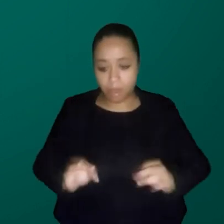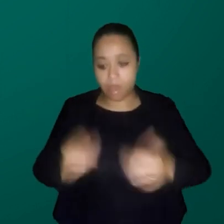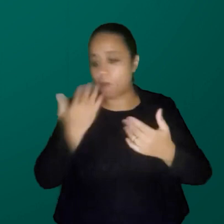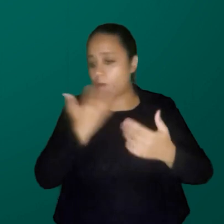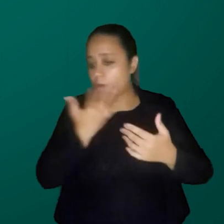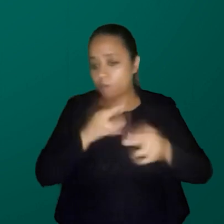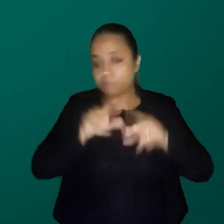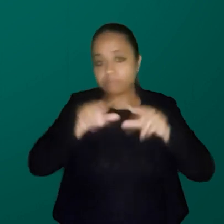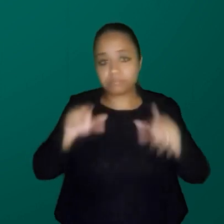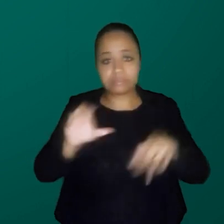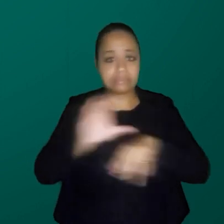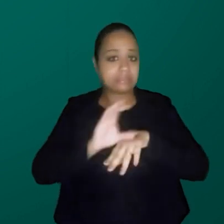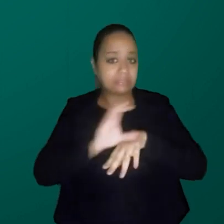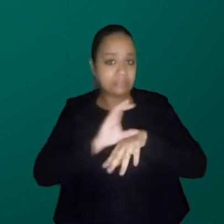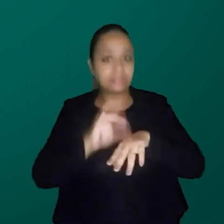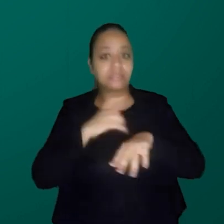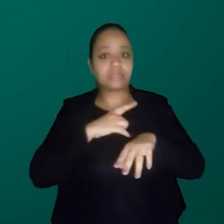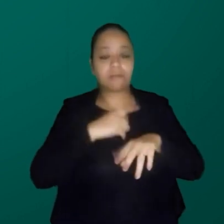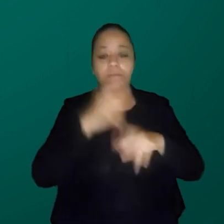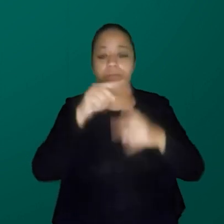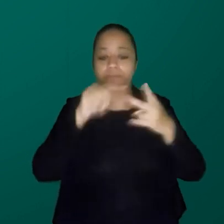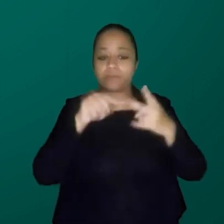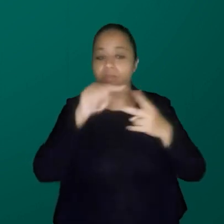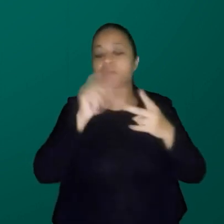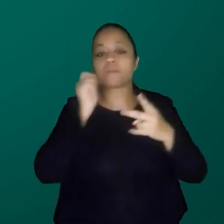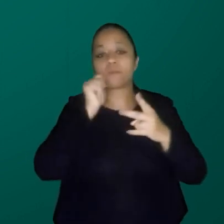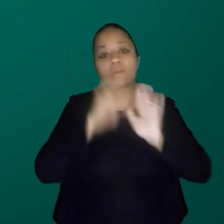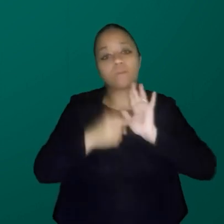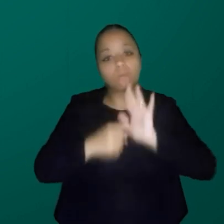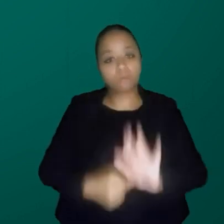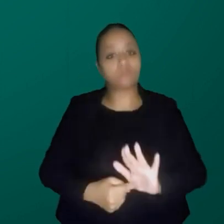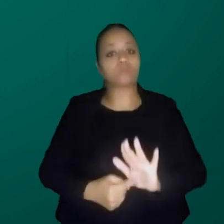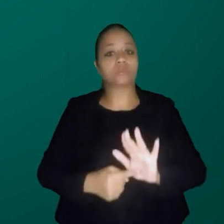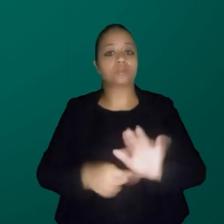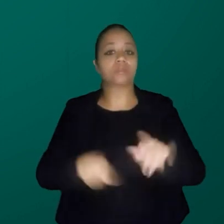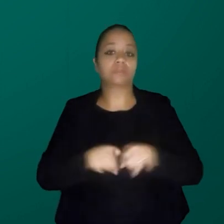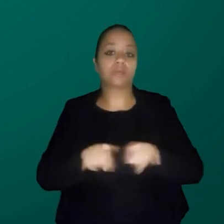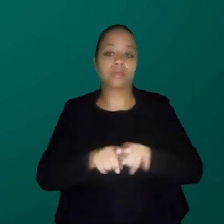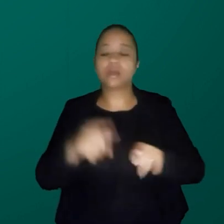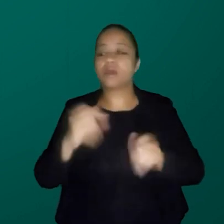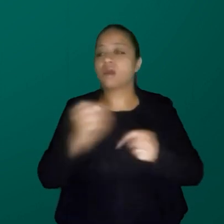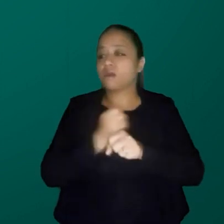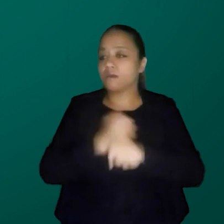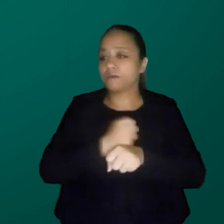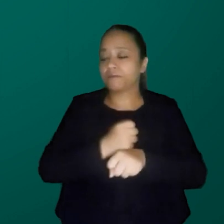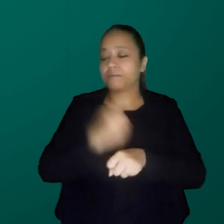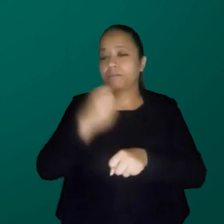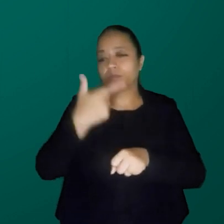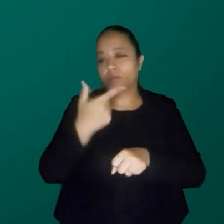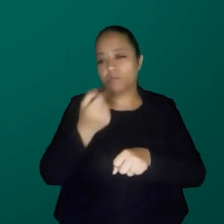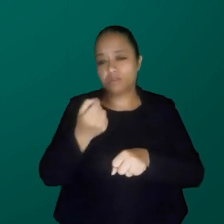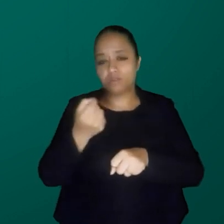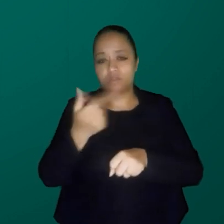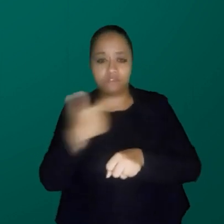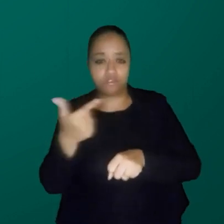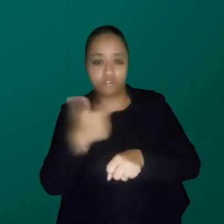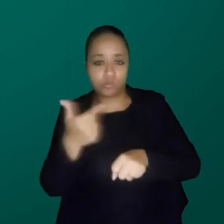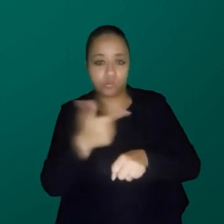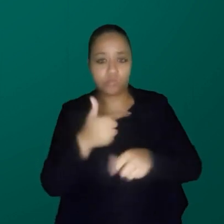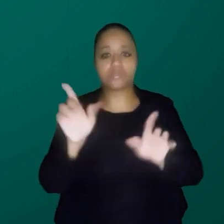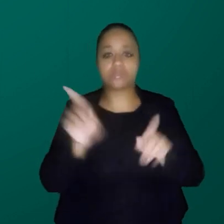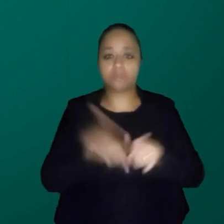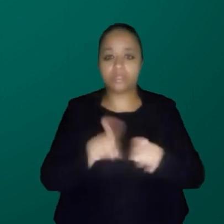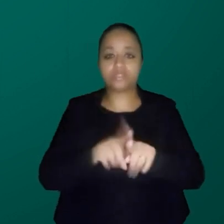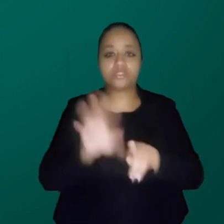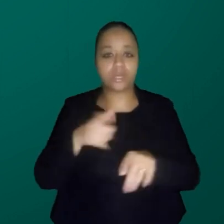ali e duas mulheres que eu assinalei para vocês. Aí vão trazer para 2022, já ganha agora,